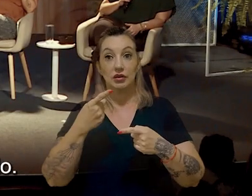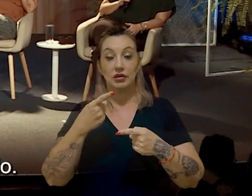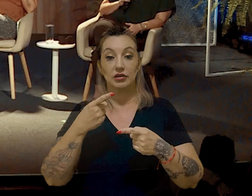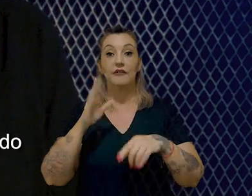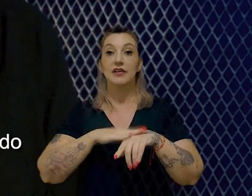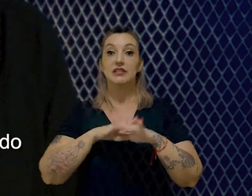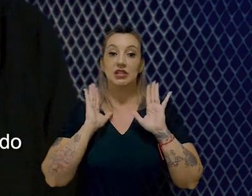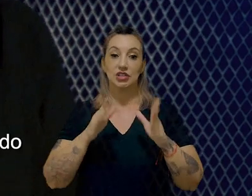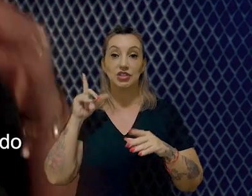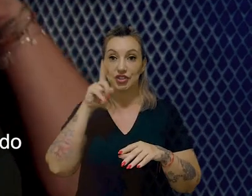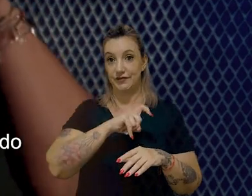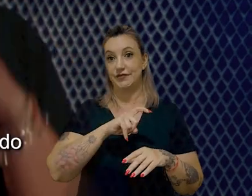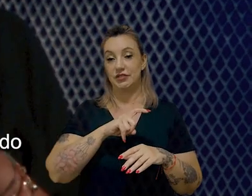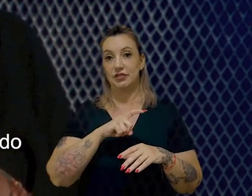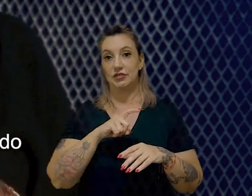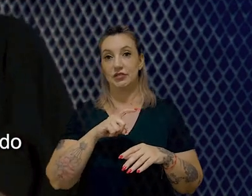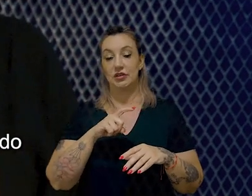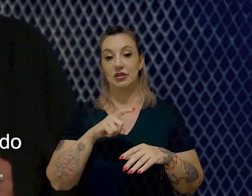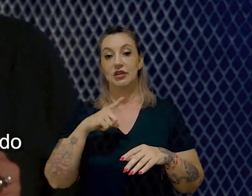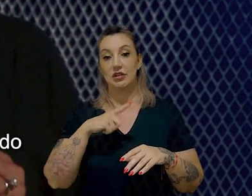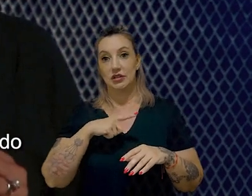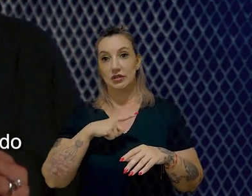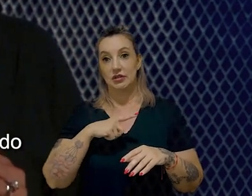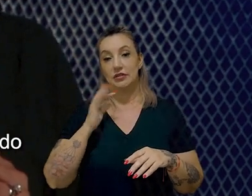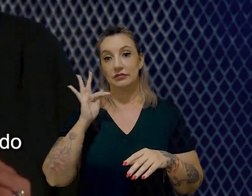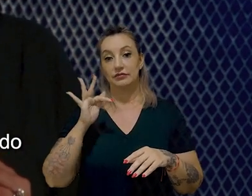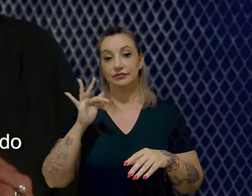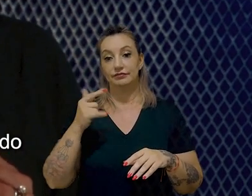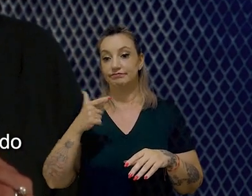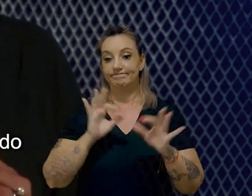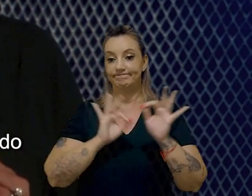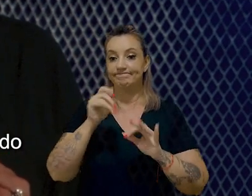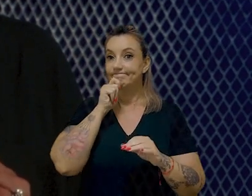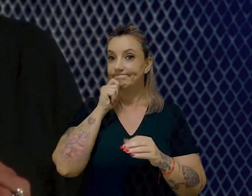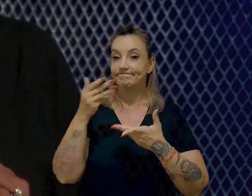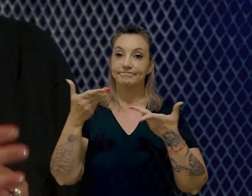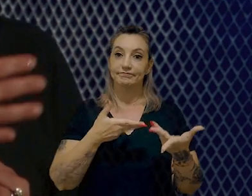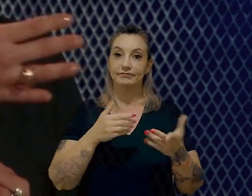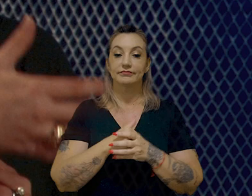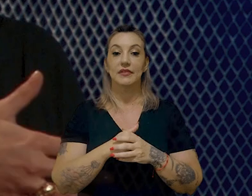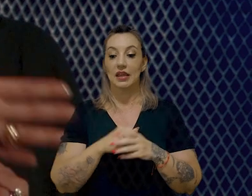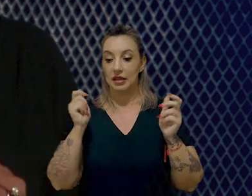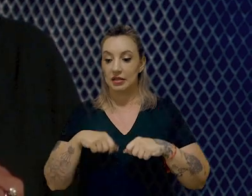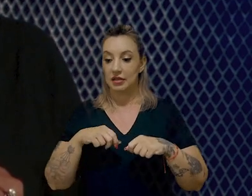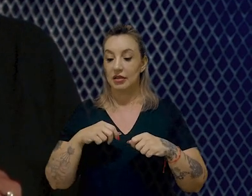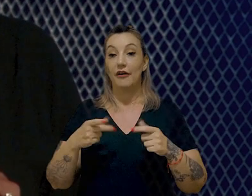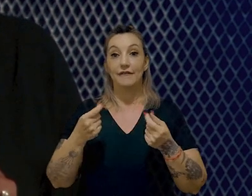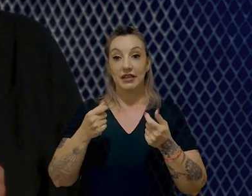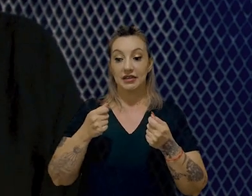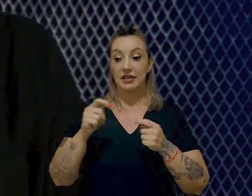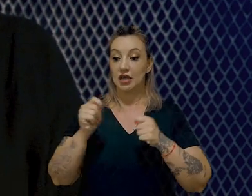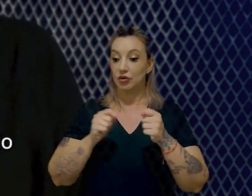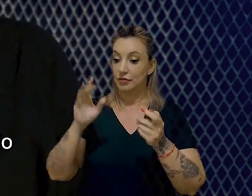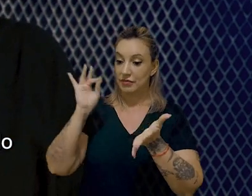já está fazendo. Dificilmente vai vir algo que o mercado não esteja preparado a receber. Isso funciona tanto no financeiro quanto na